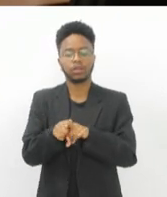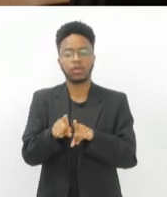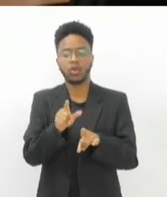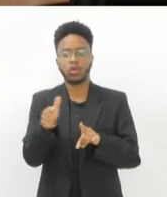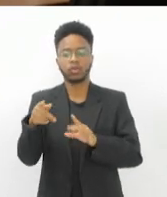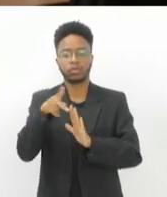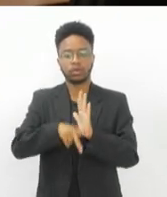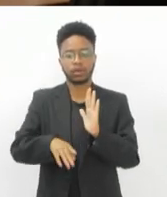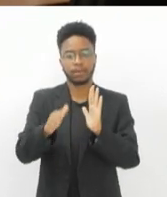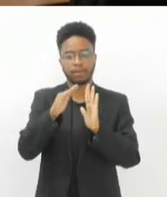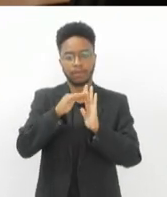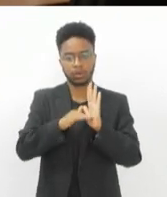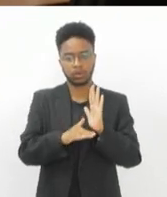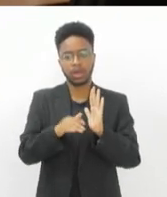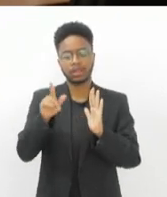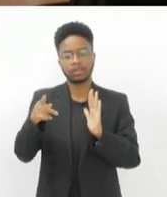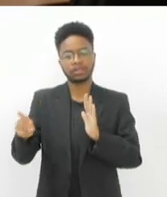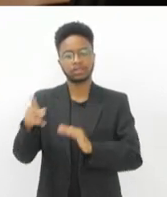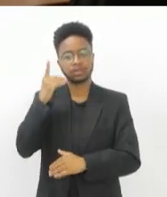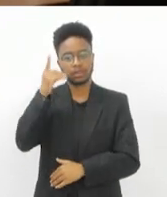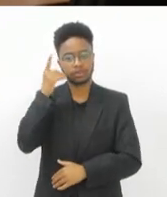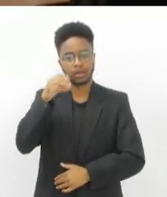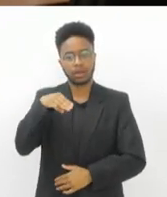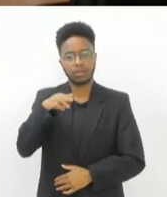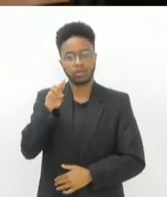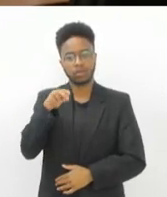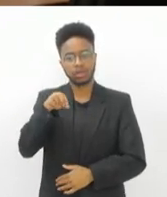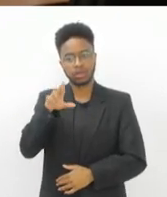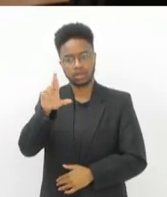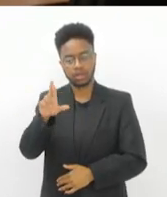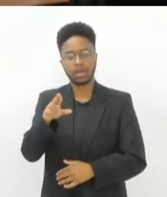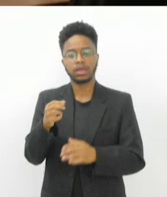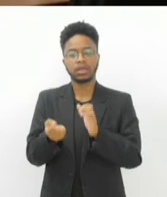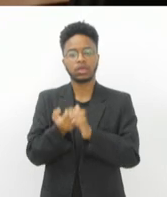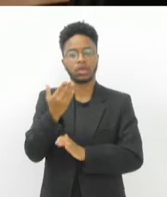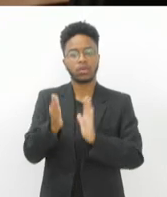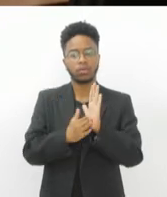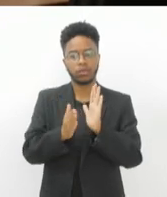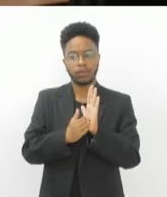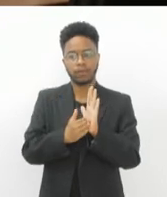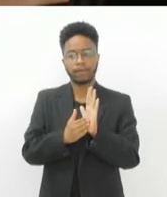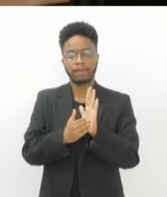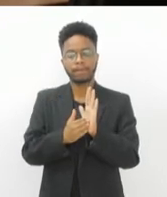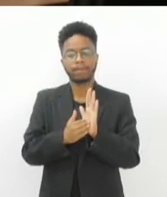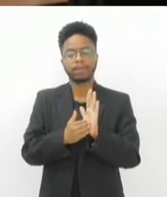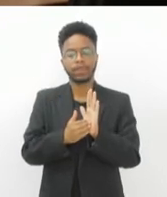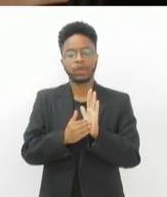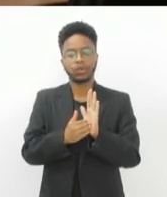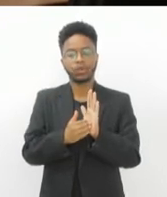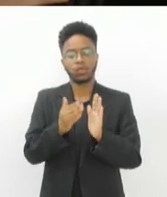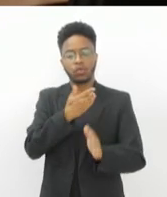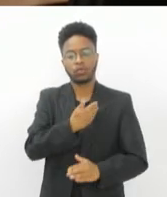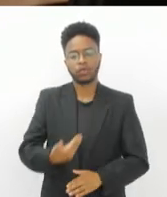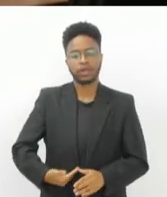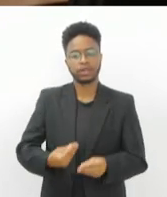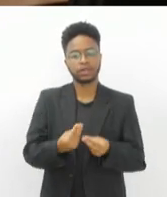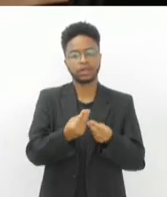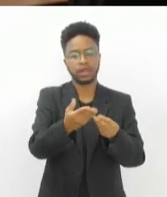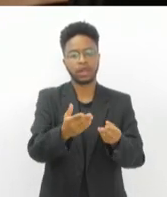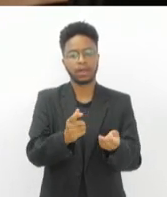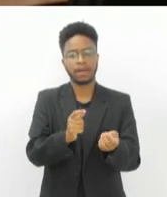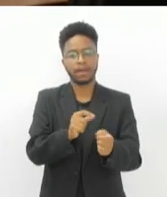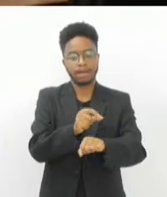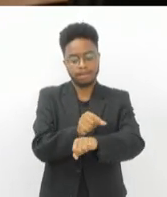deputado Munir Neto, que apresentou uma proposta para que o governo do Estado distribua pulseiras de identificação através de QR Code.